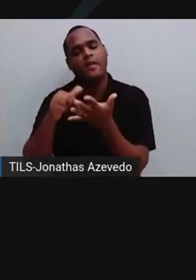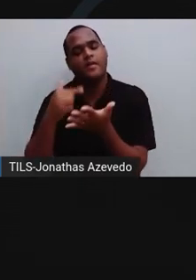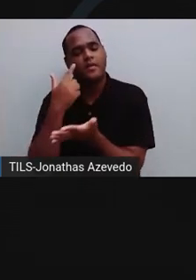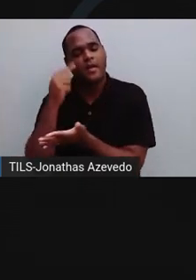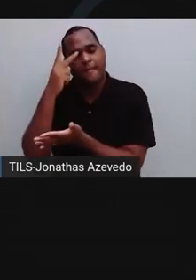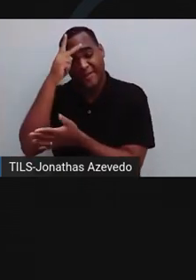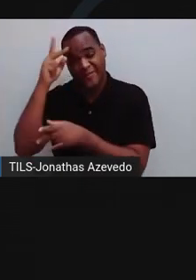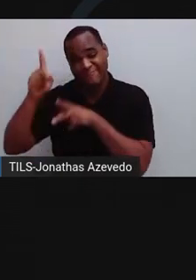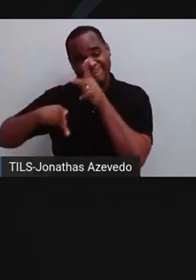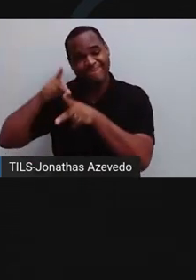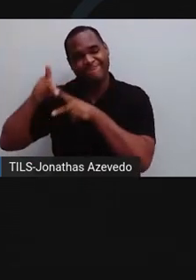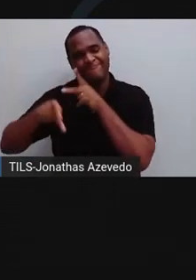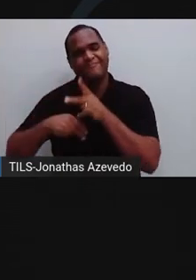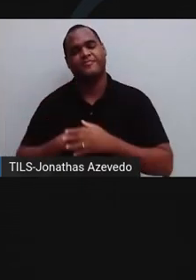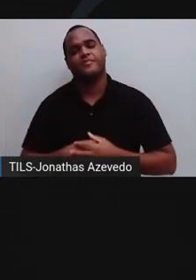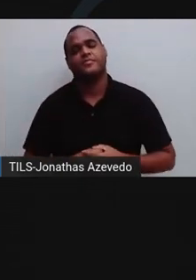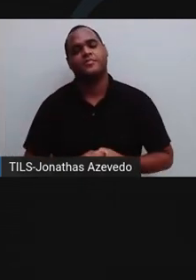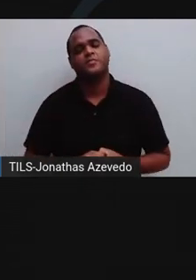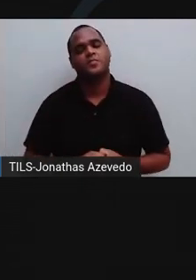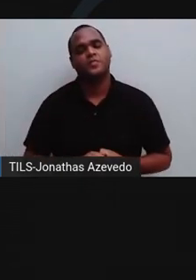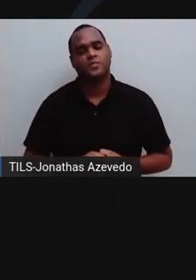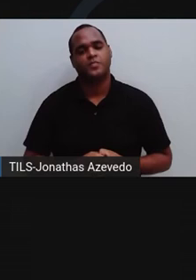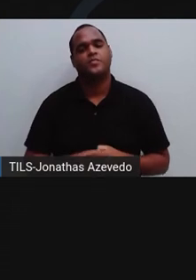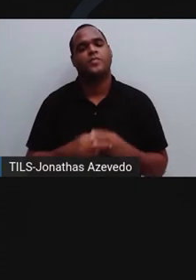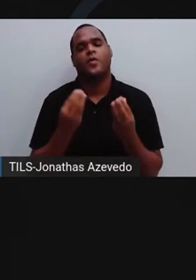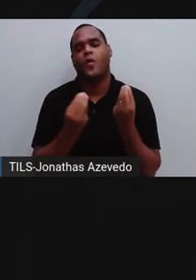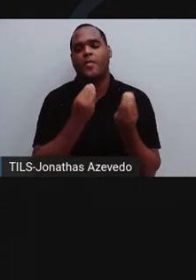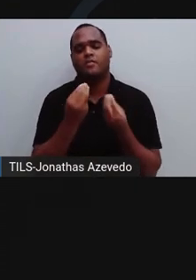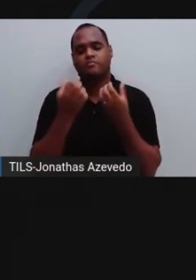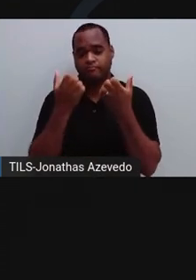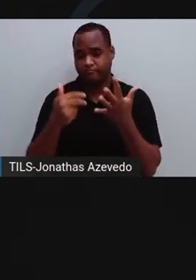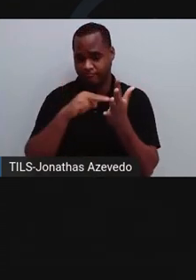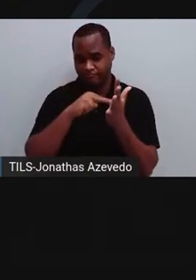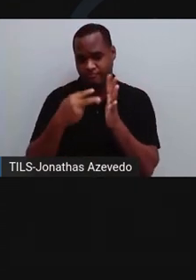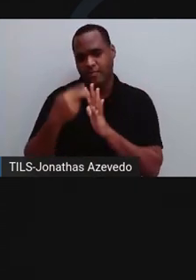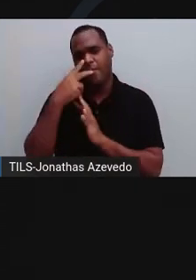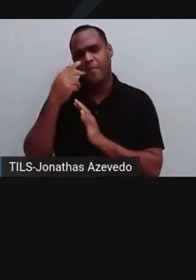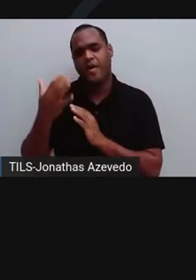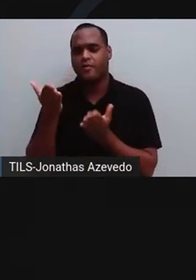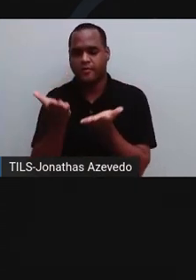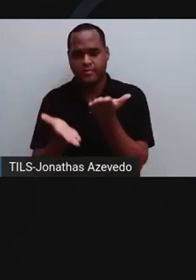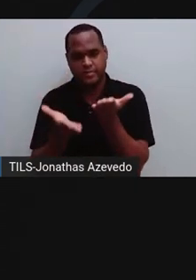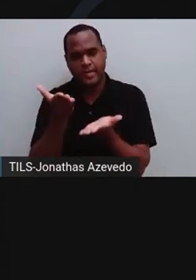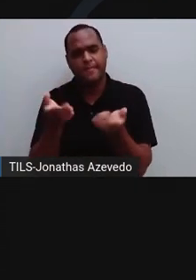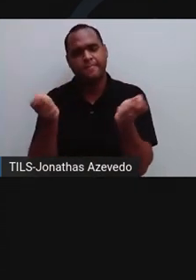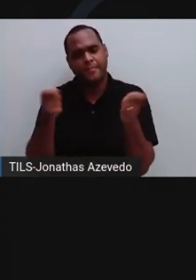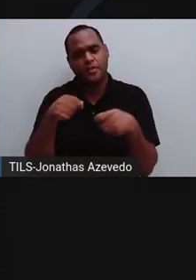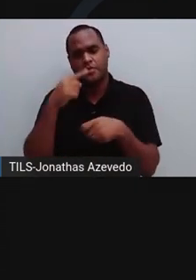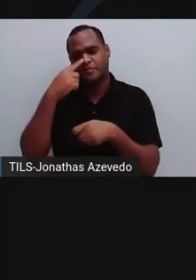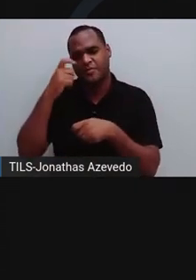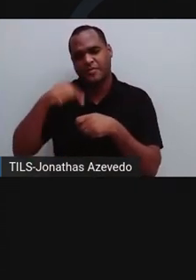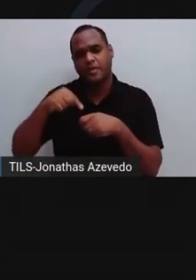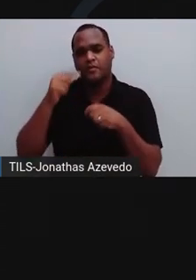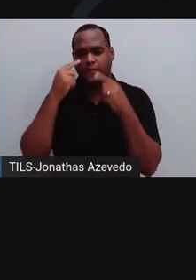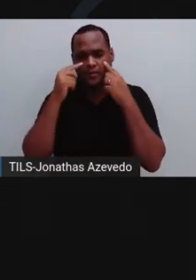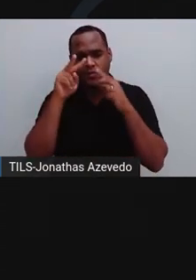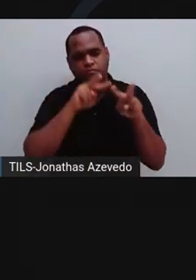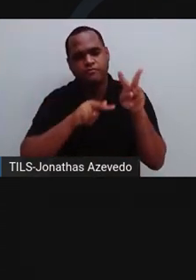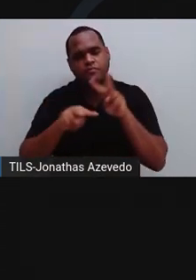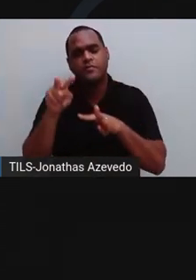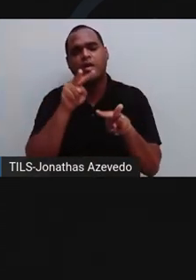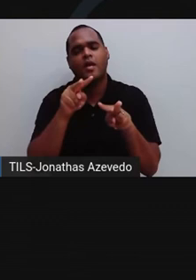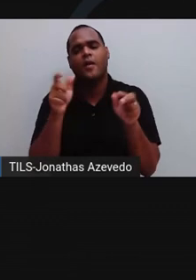população urbana. Como solução para inibir ou controlar esse tipo de poluição, uma